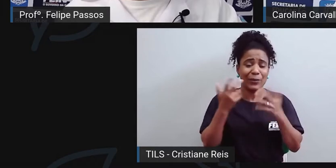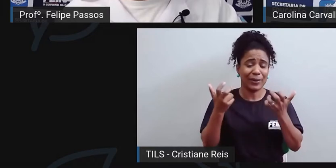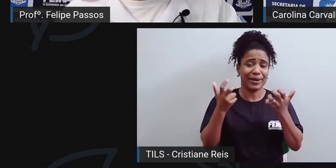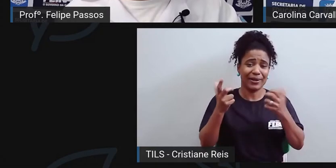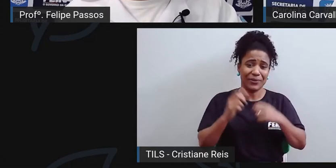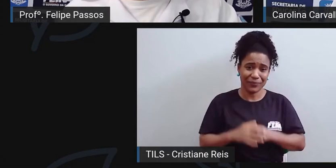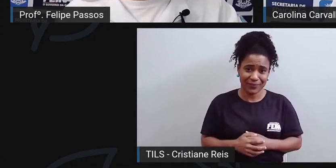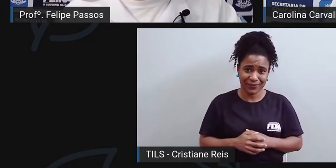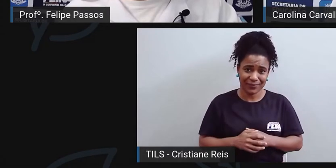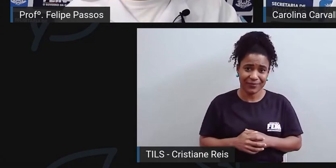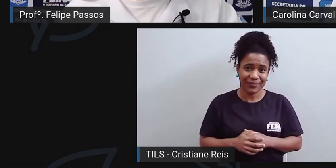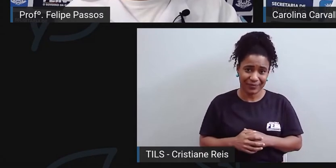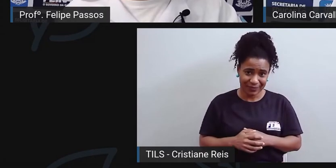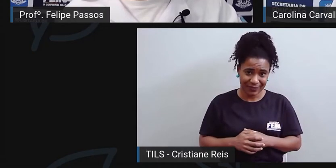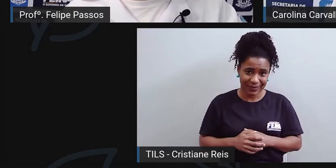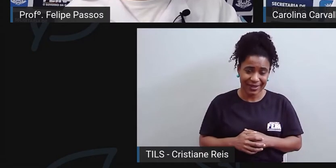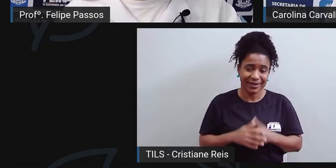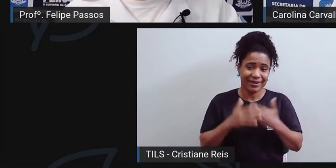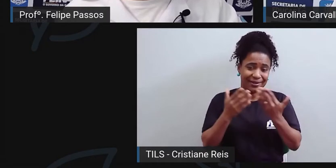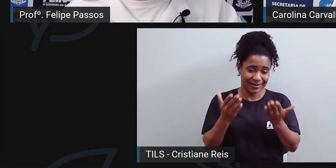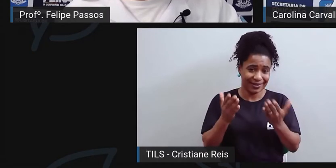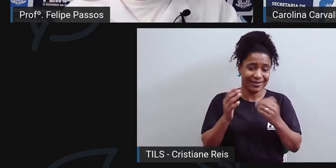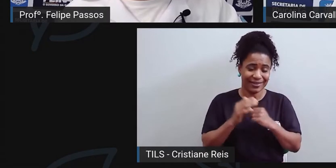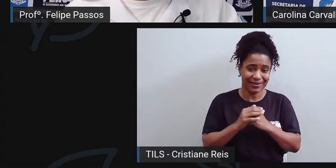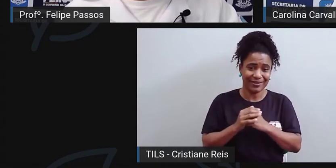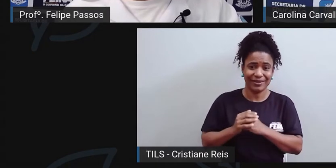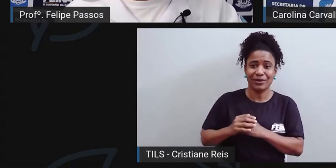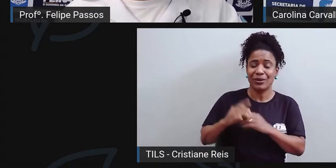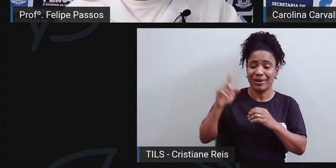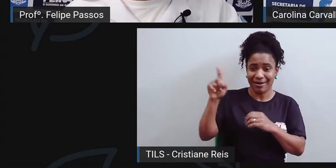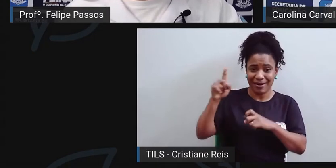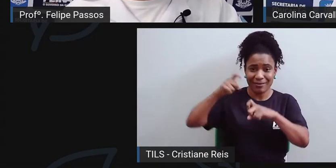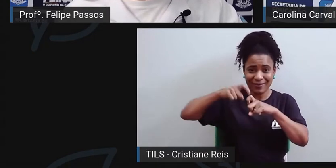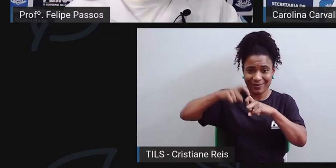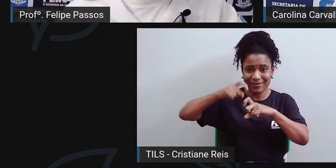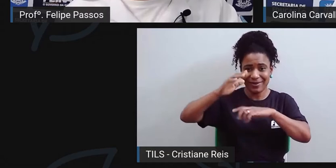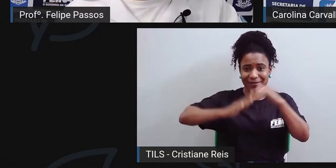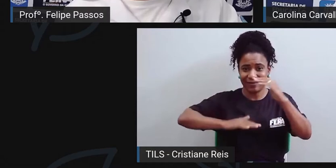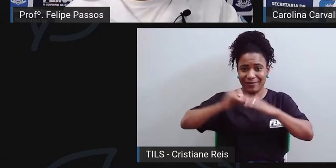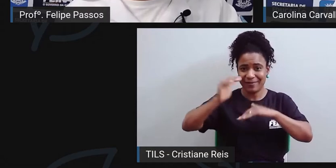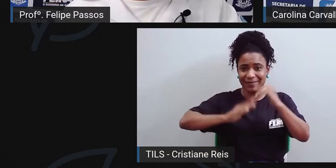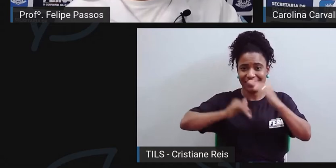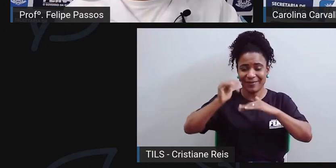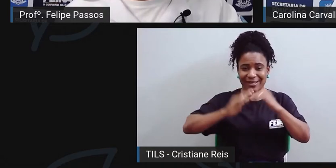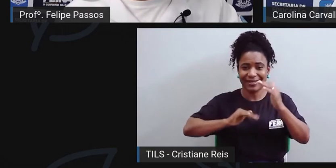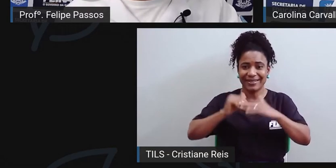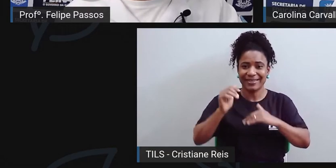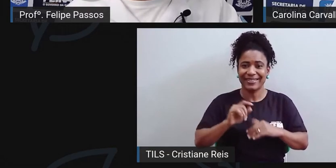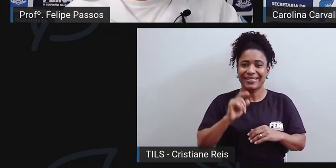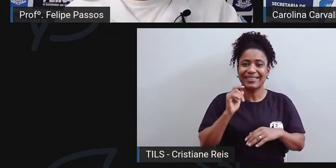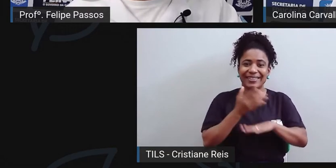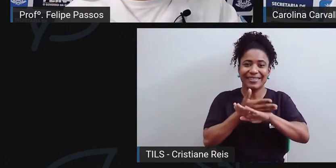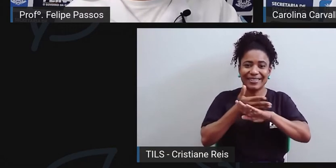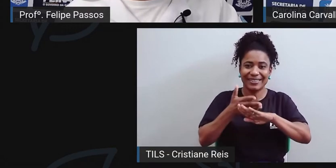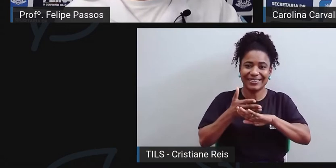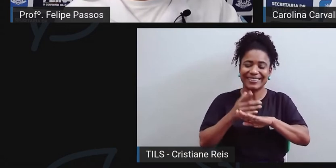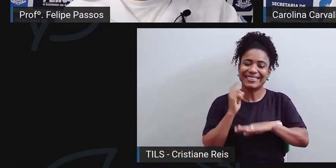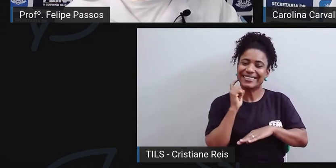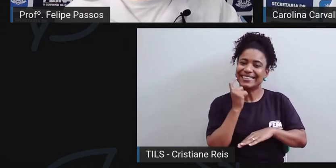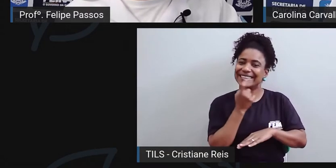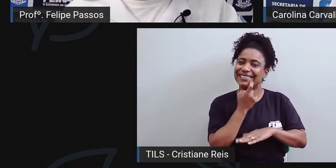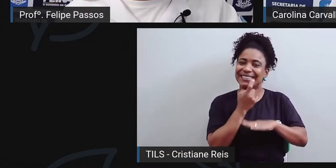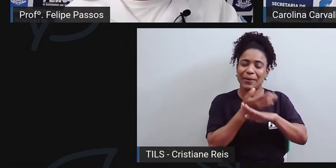nem o clareamento que é feito realmente por um profissional no consultório vai deixar um dente exatamente